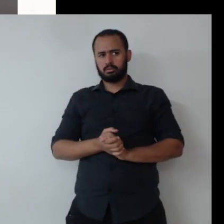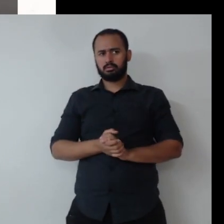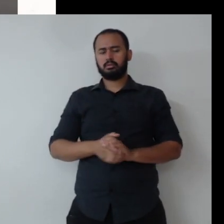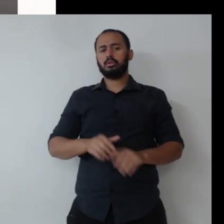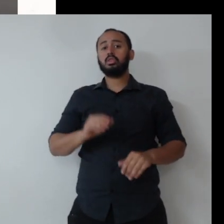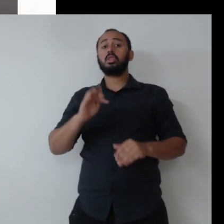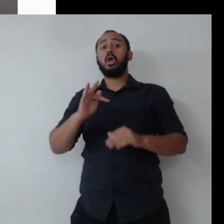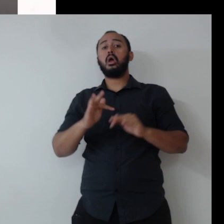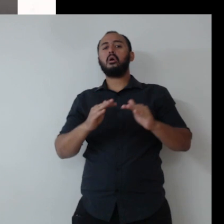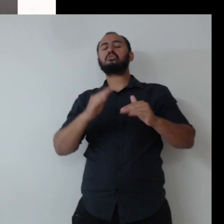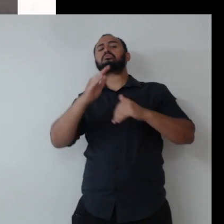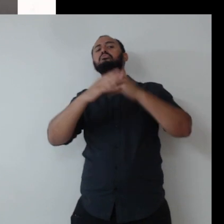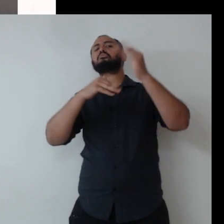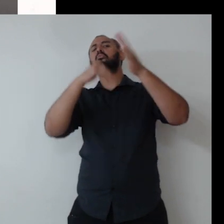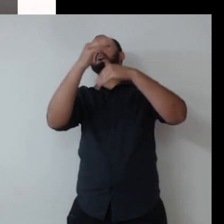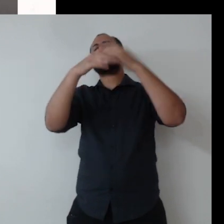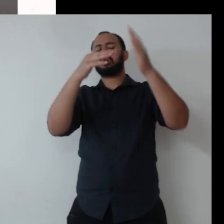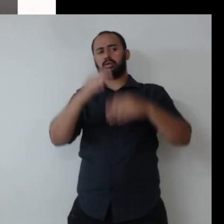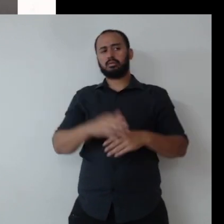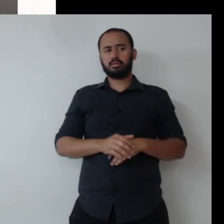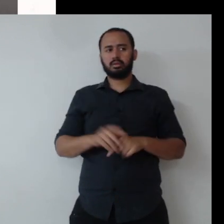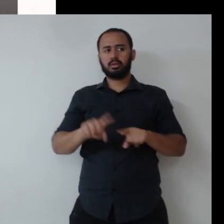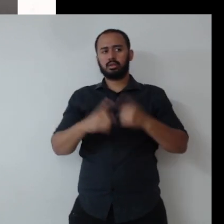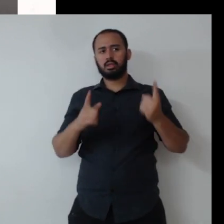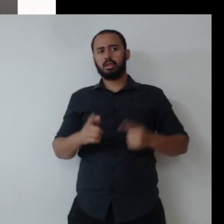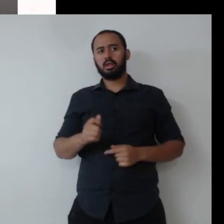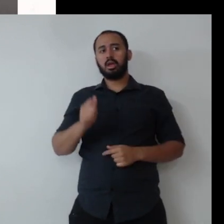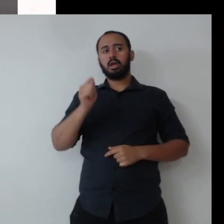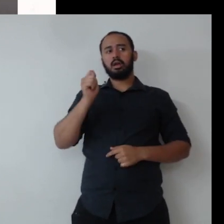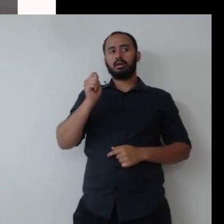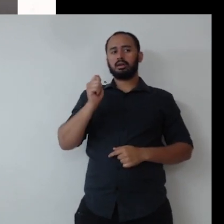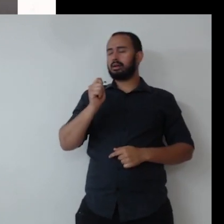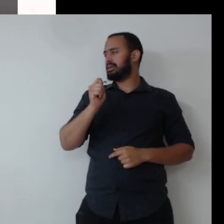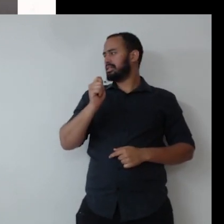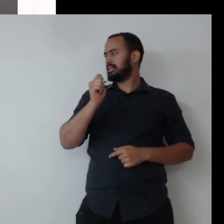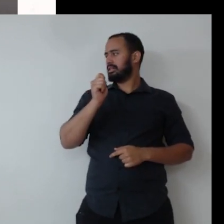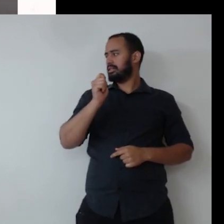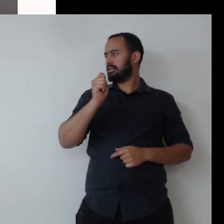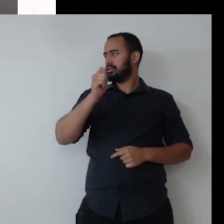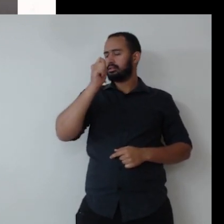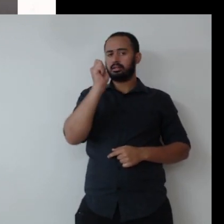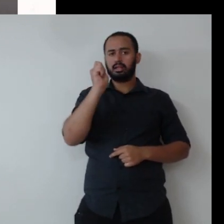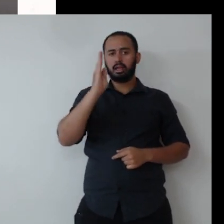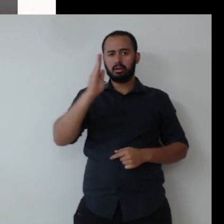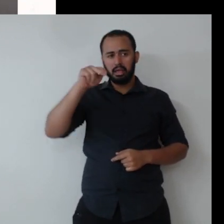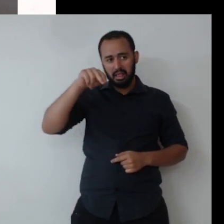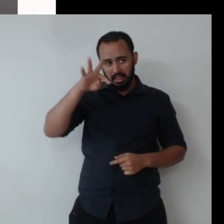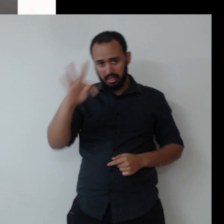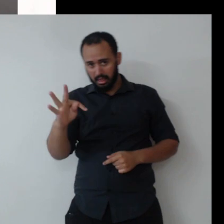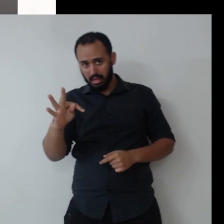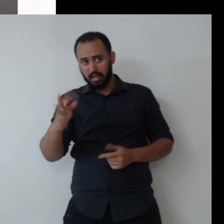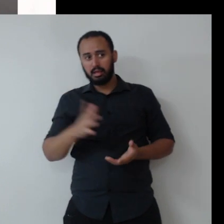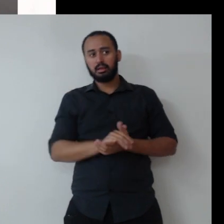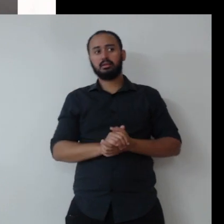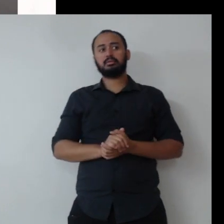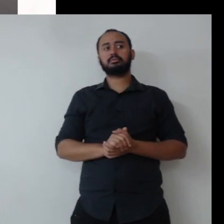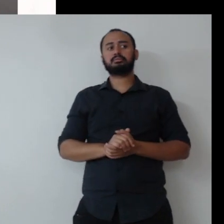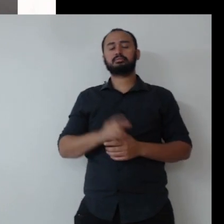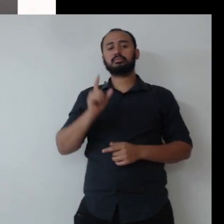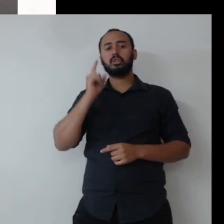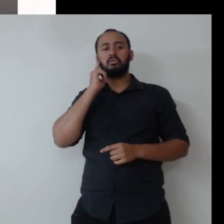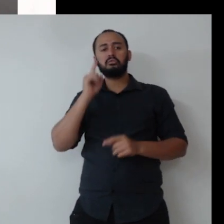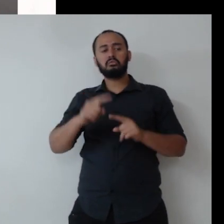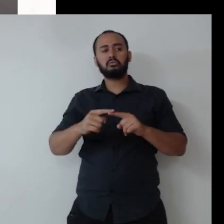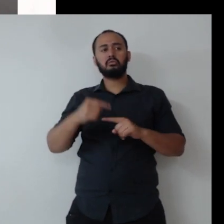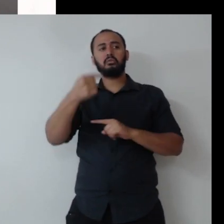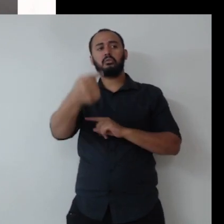evoluindo do ESG. Até que a ABNT, ela publica uma PR, que é uma prática roncomendada, sobre